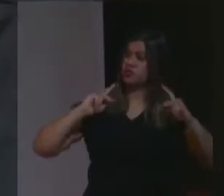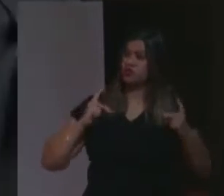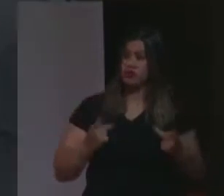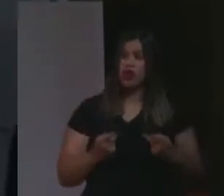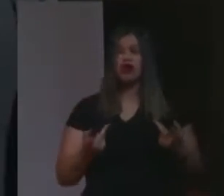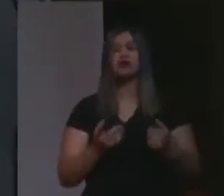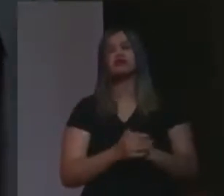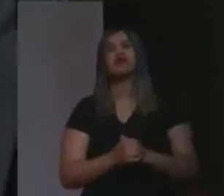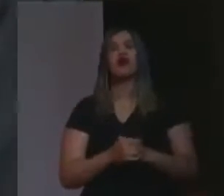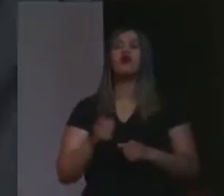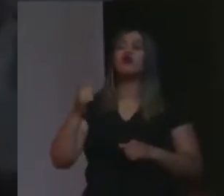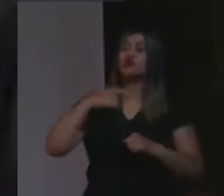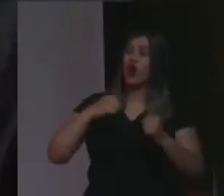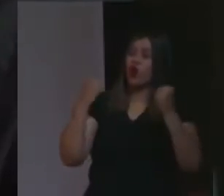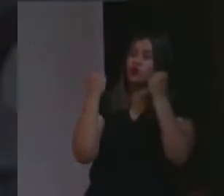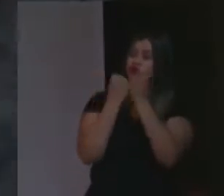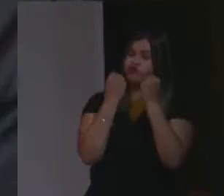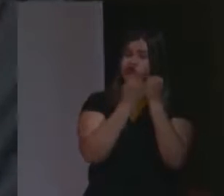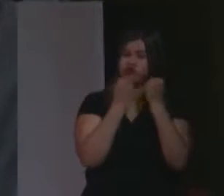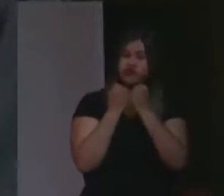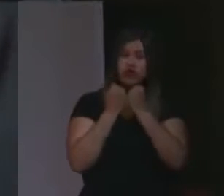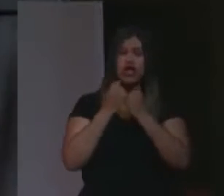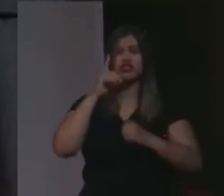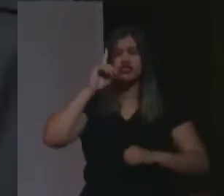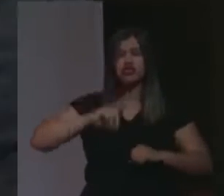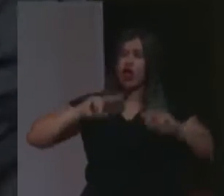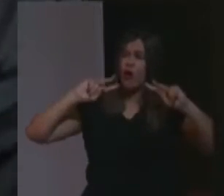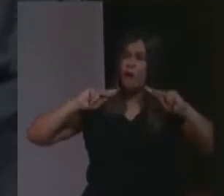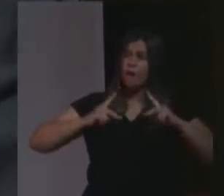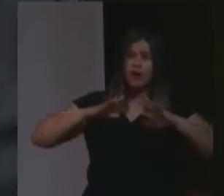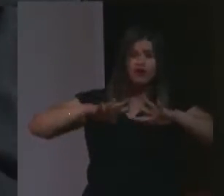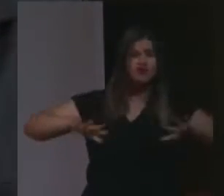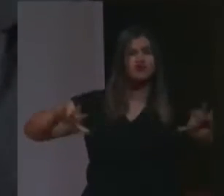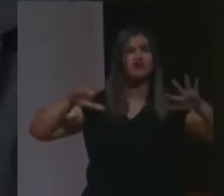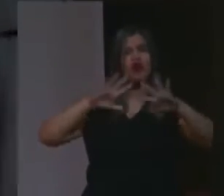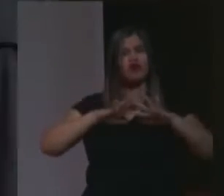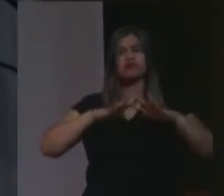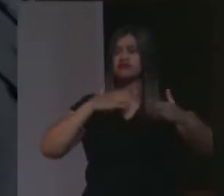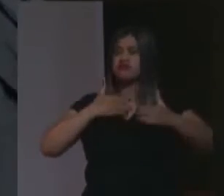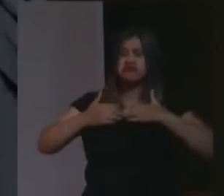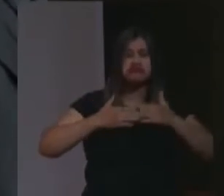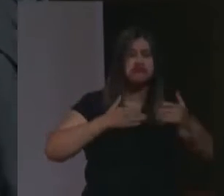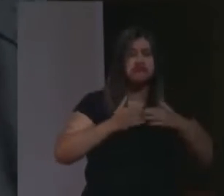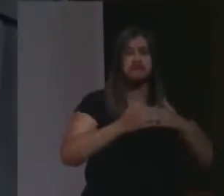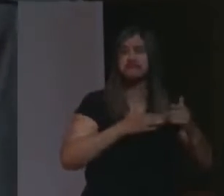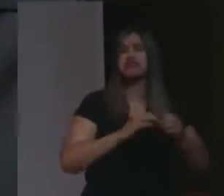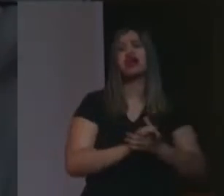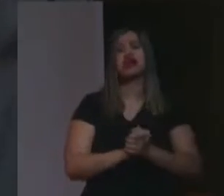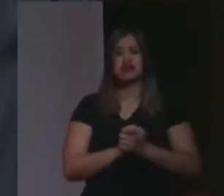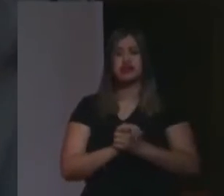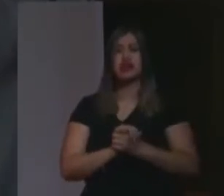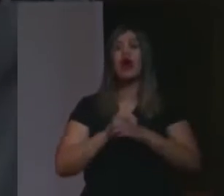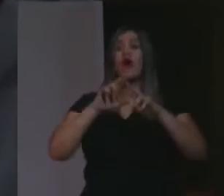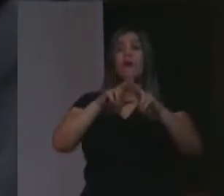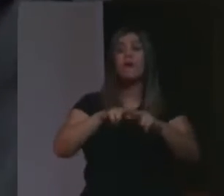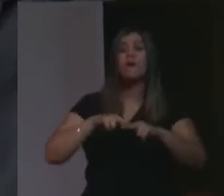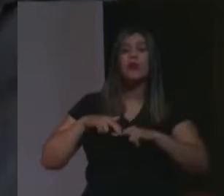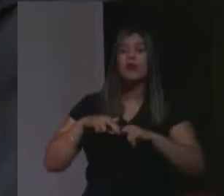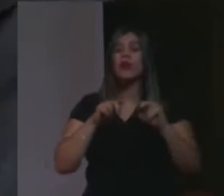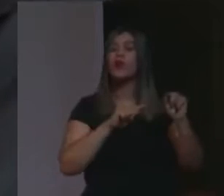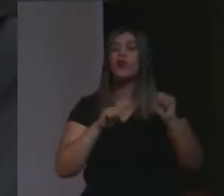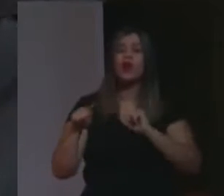Nós somos defensores dos direitos humanos a todos, indistintamente. E, portanto, o que eu quero